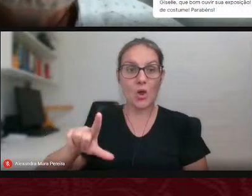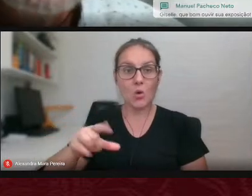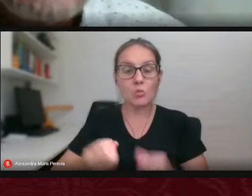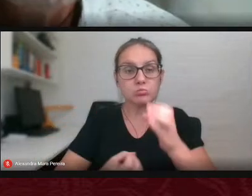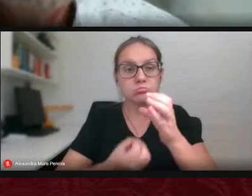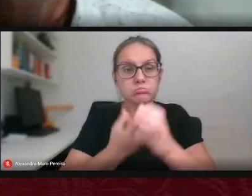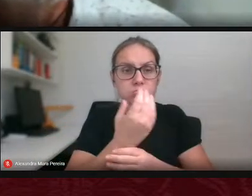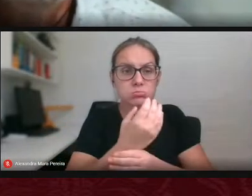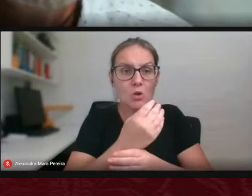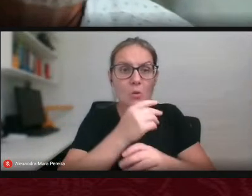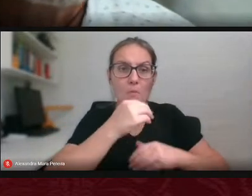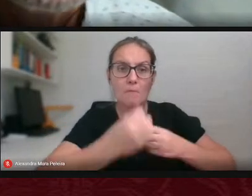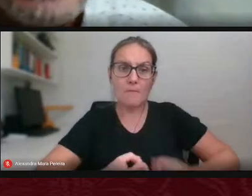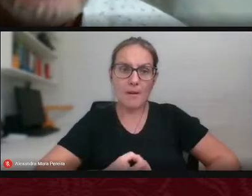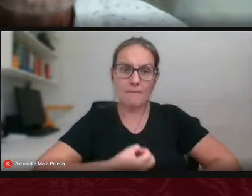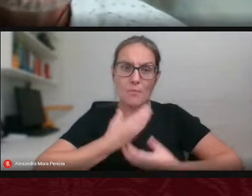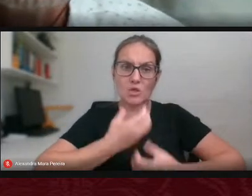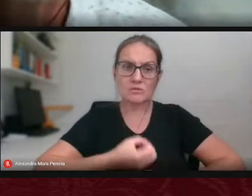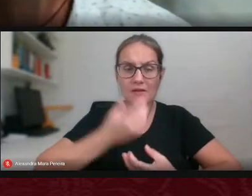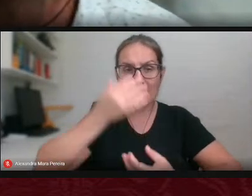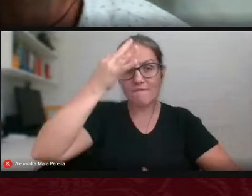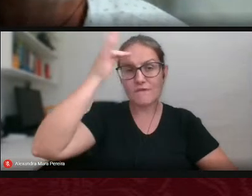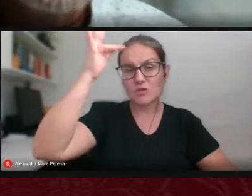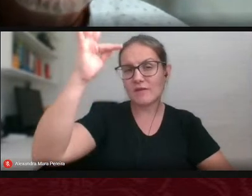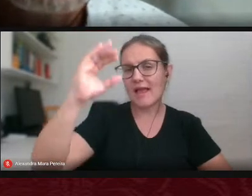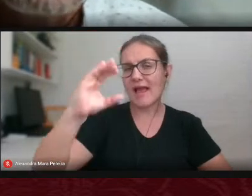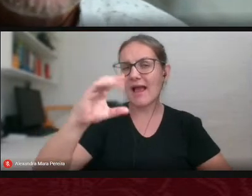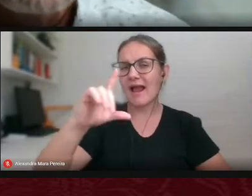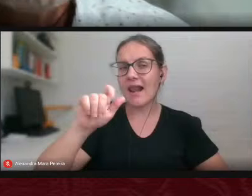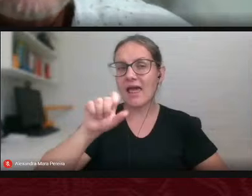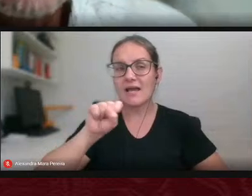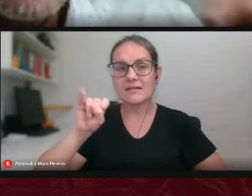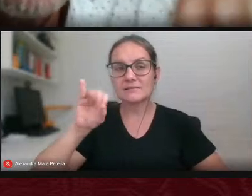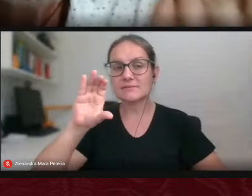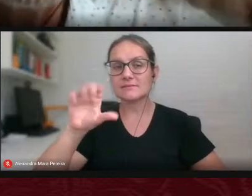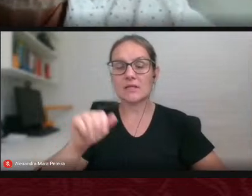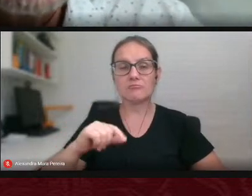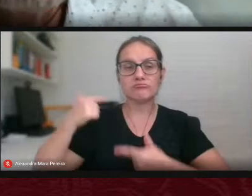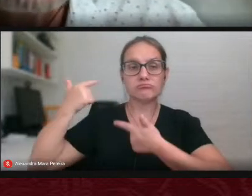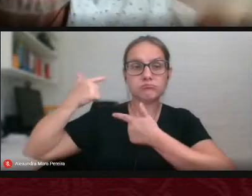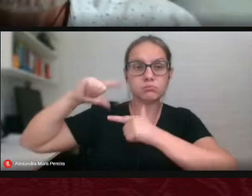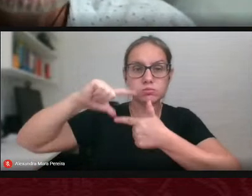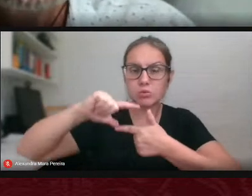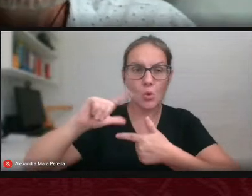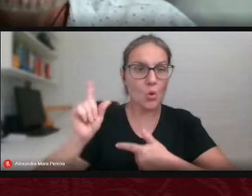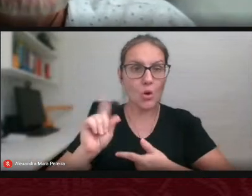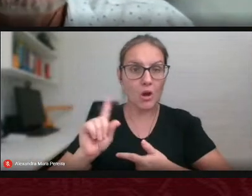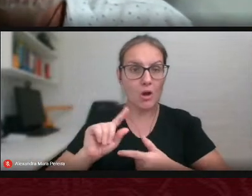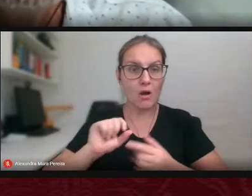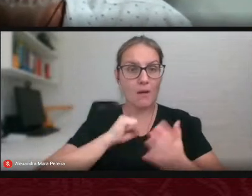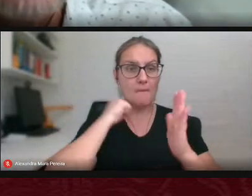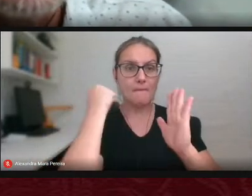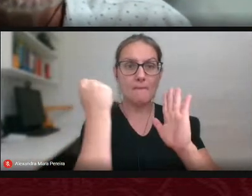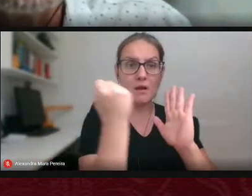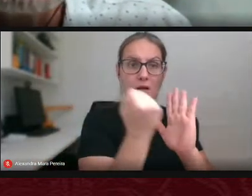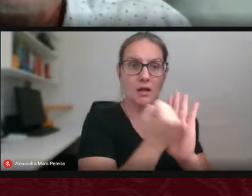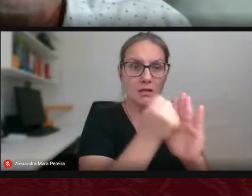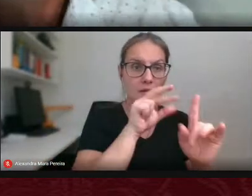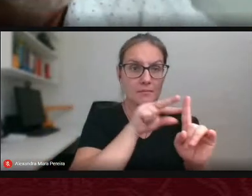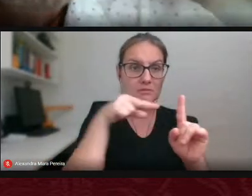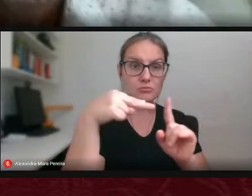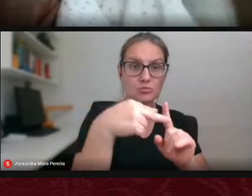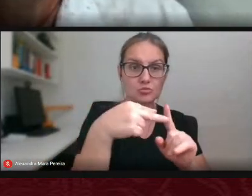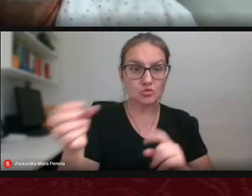que não é filosofia clássica tradicional marcada também pela perspectiva da modernidade